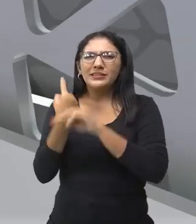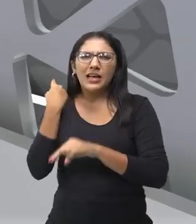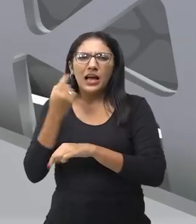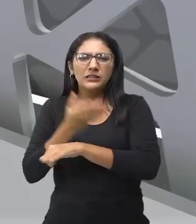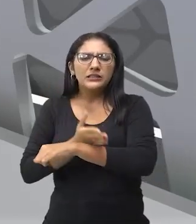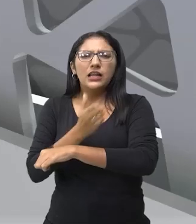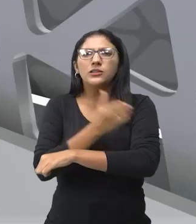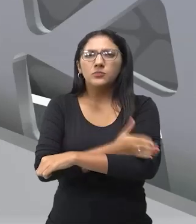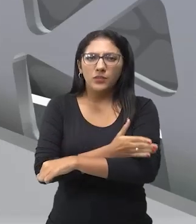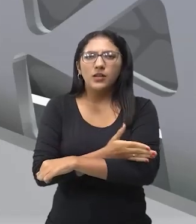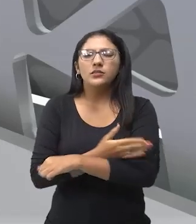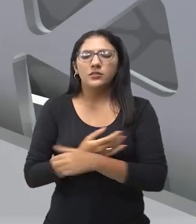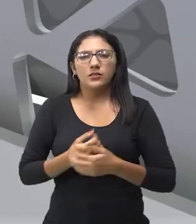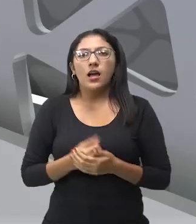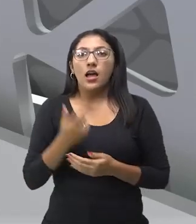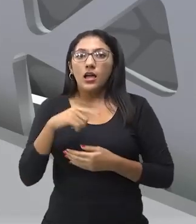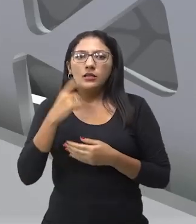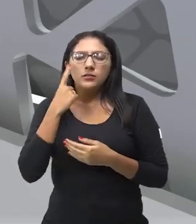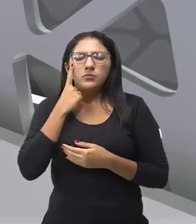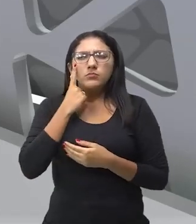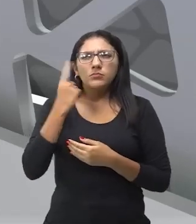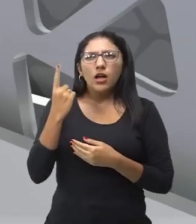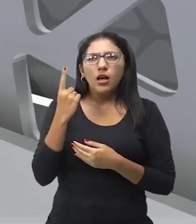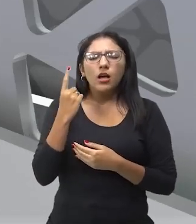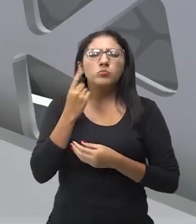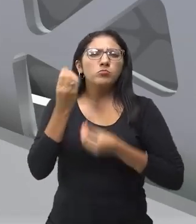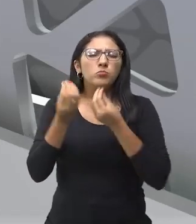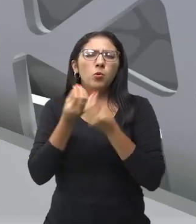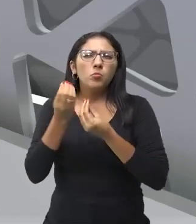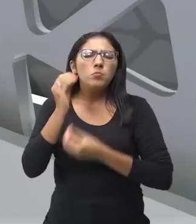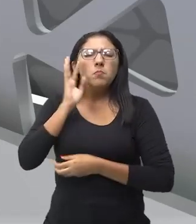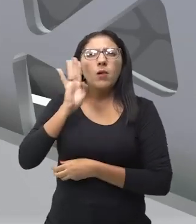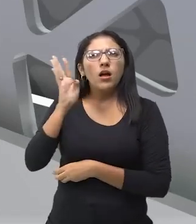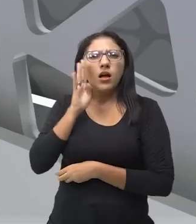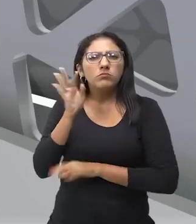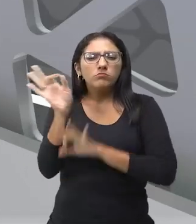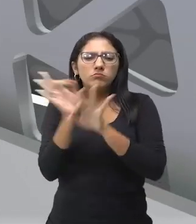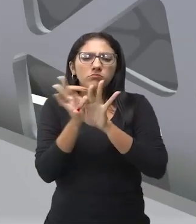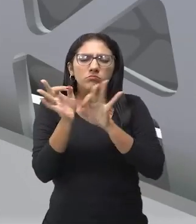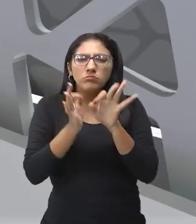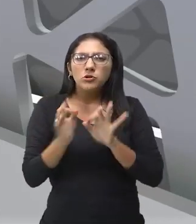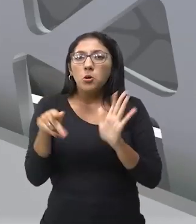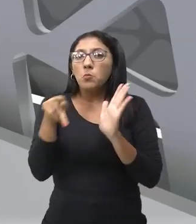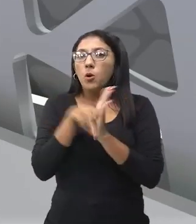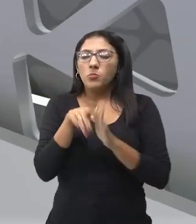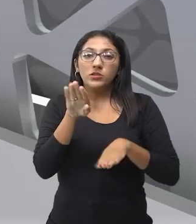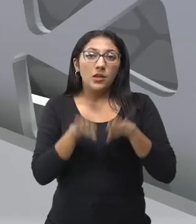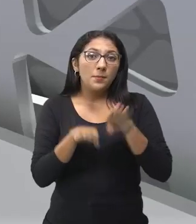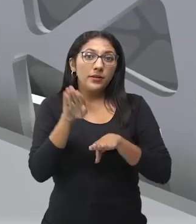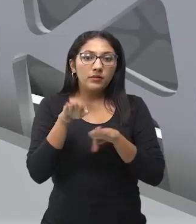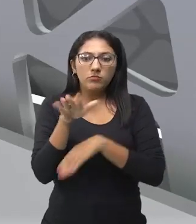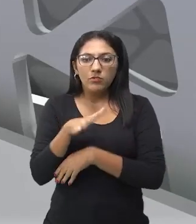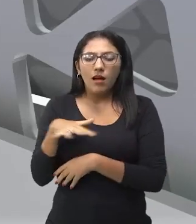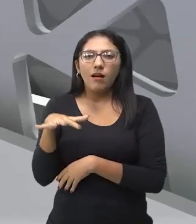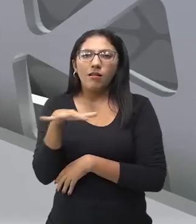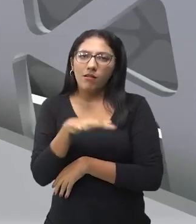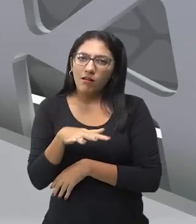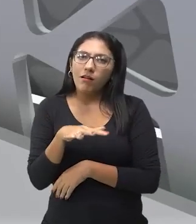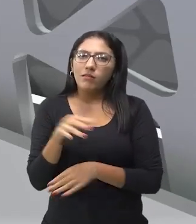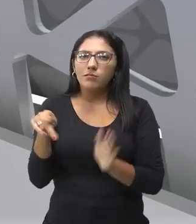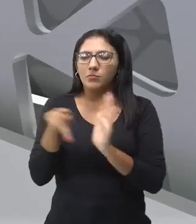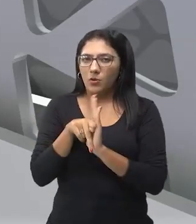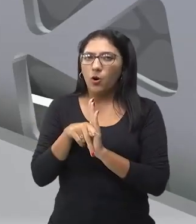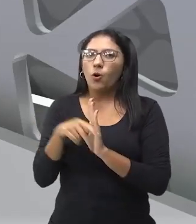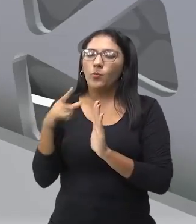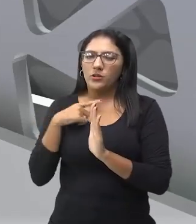na Idade Média? Então, a partir daí, ele vai montar o cenário, dependendo do espaço, certo? Onde ele